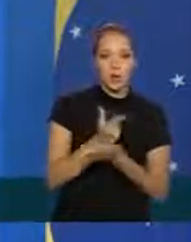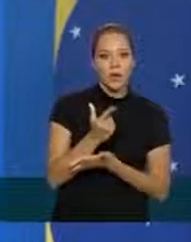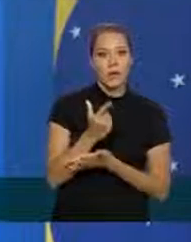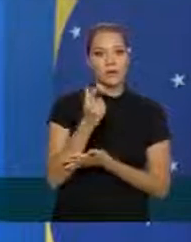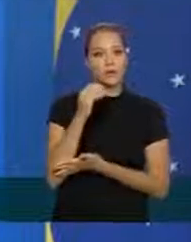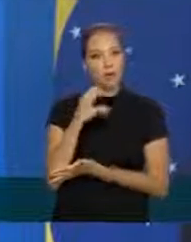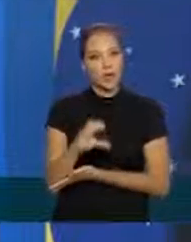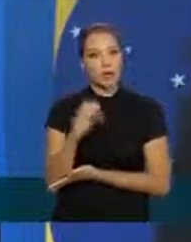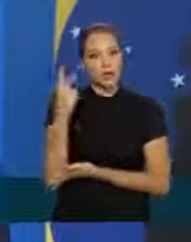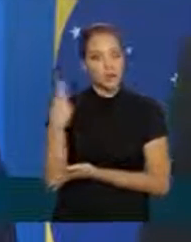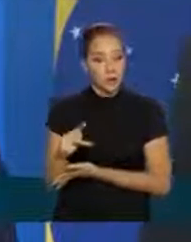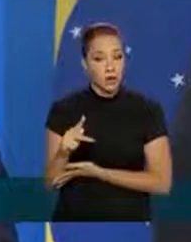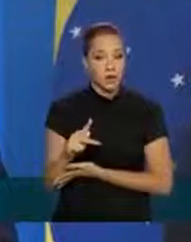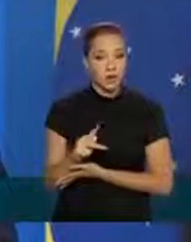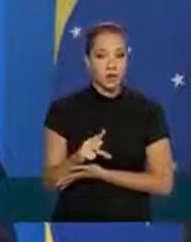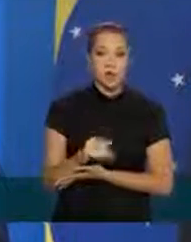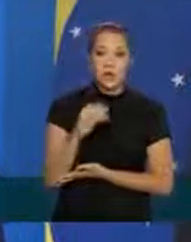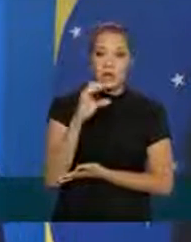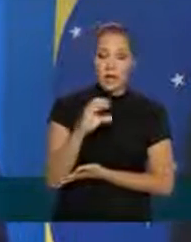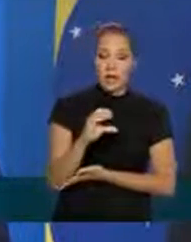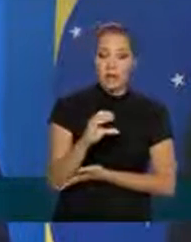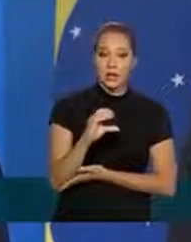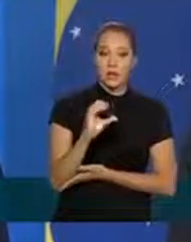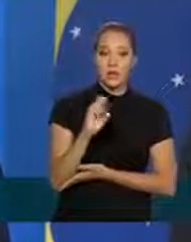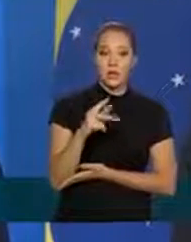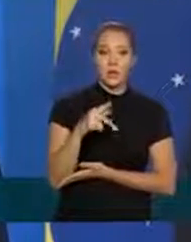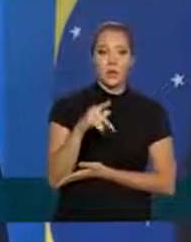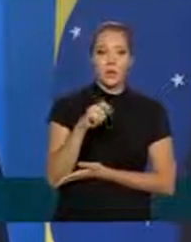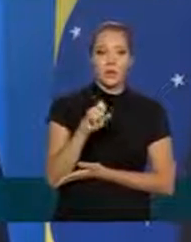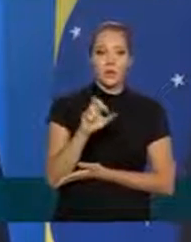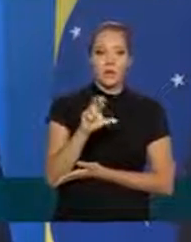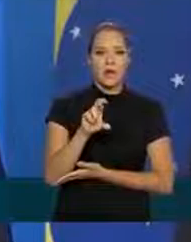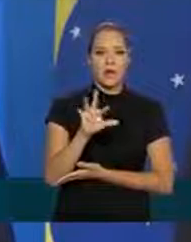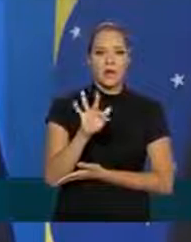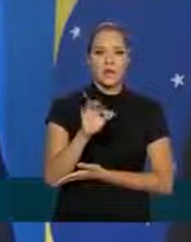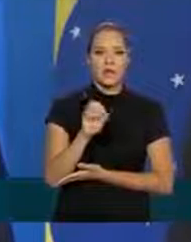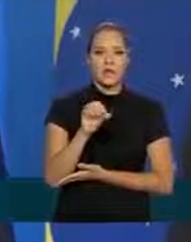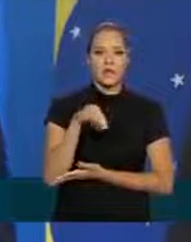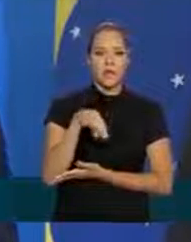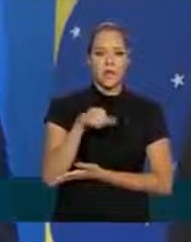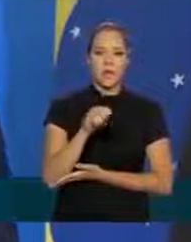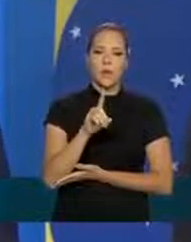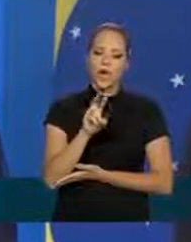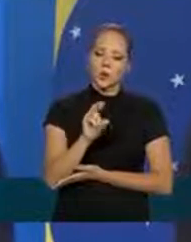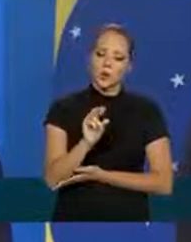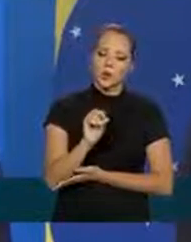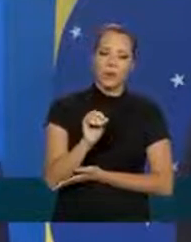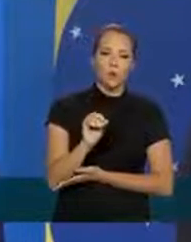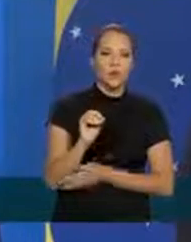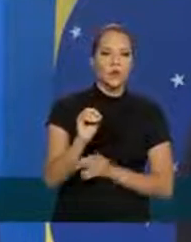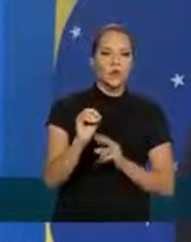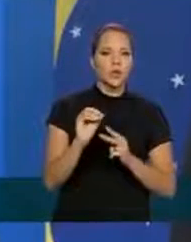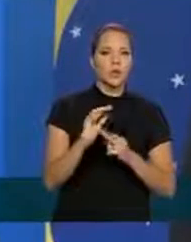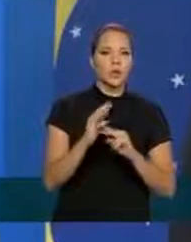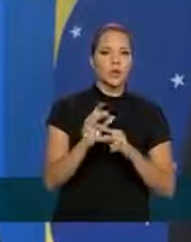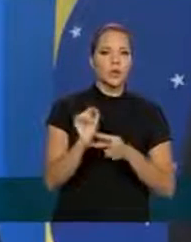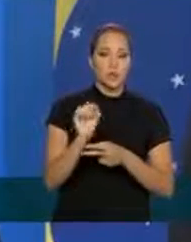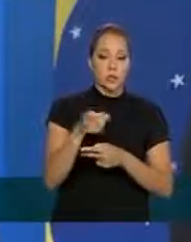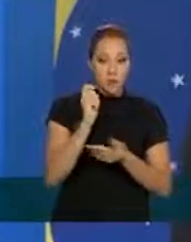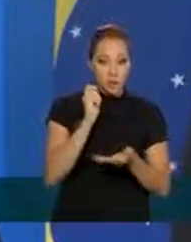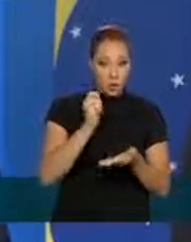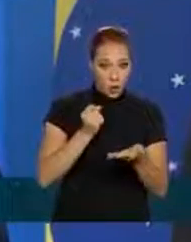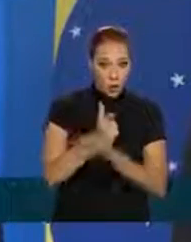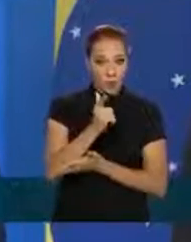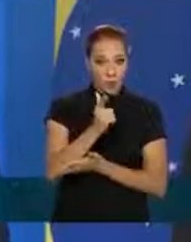crédito deles créditos performados o que significa isso normalmente quando você compra em 12 vezes